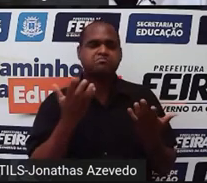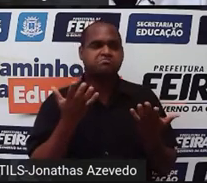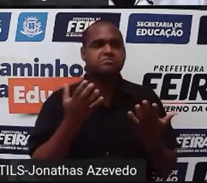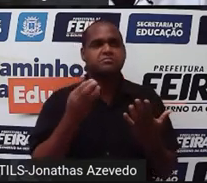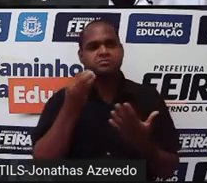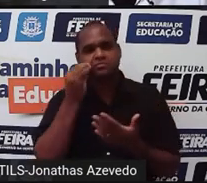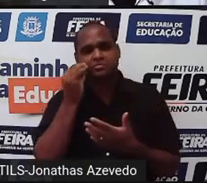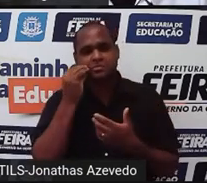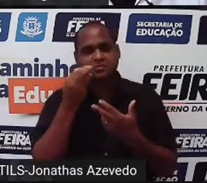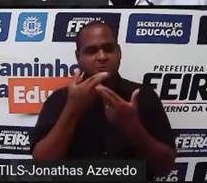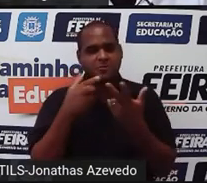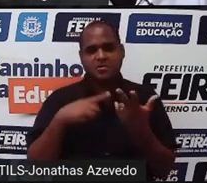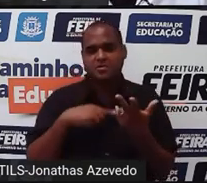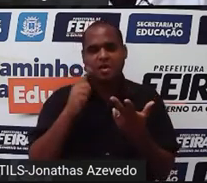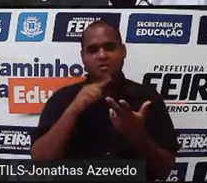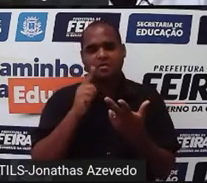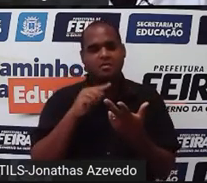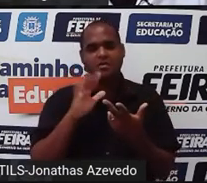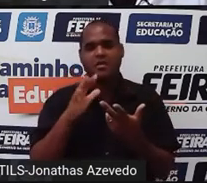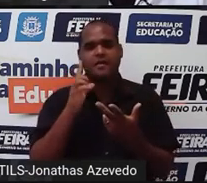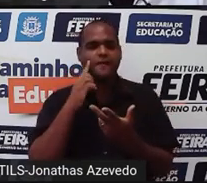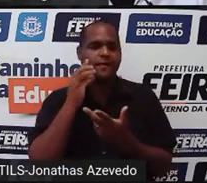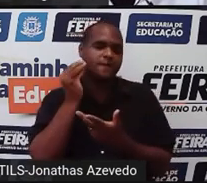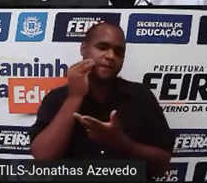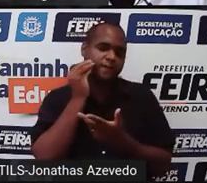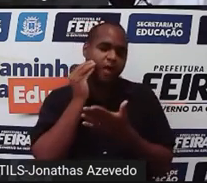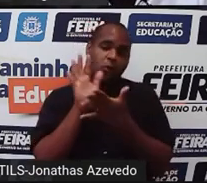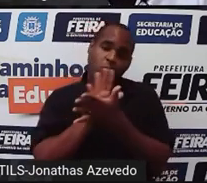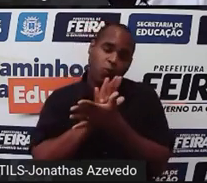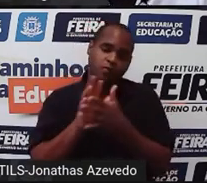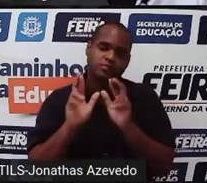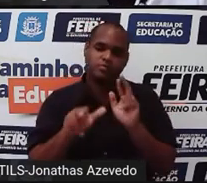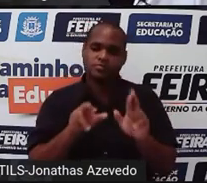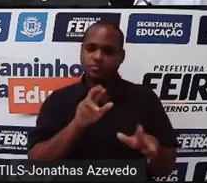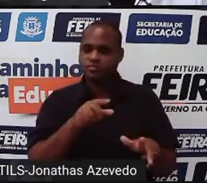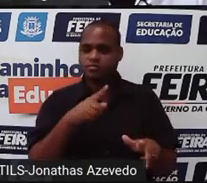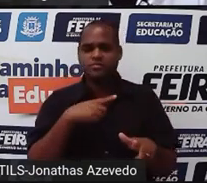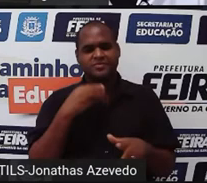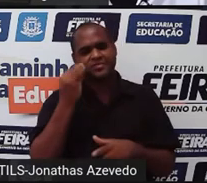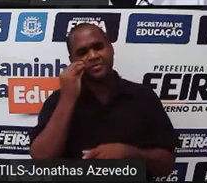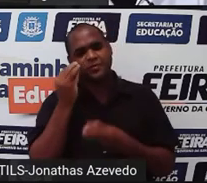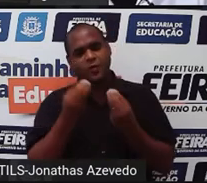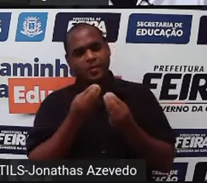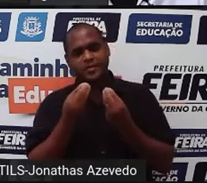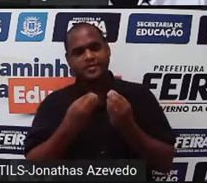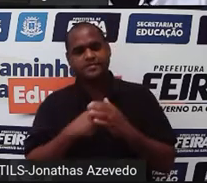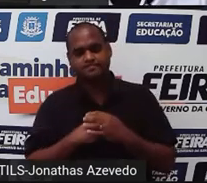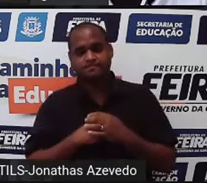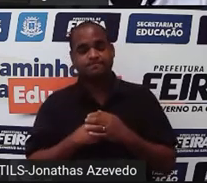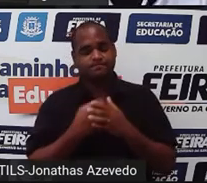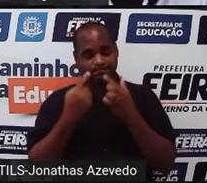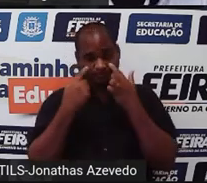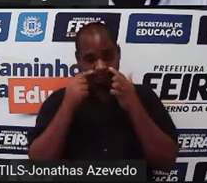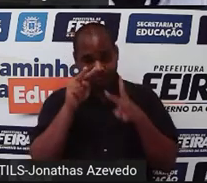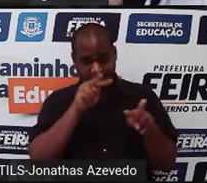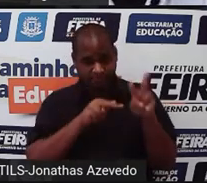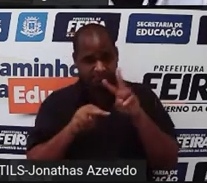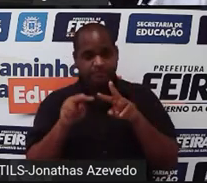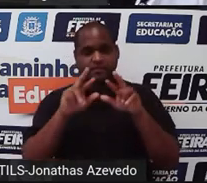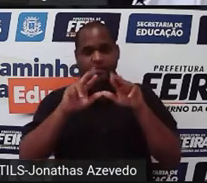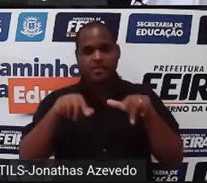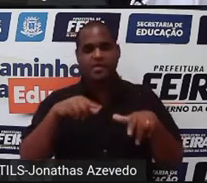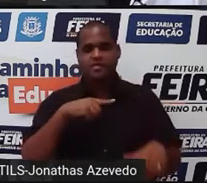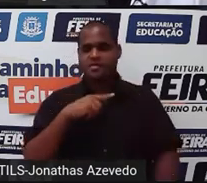chutar valores. Nem chutar, vamos tentar alguns valores. como é que a gente vai tentar isso? Vamos olhar só para aquela primeira